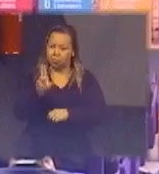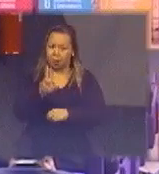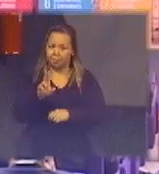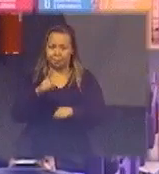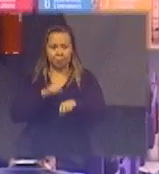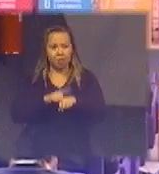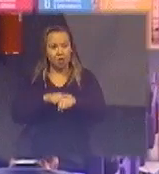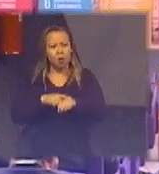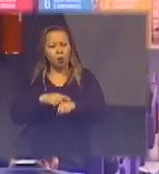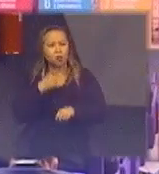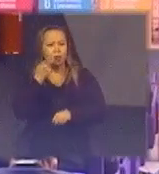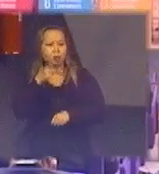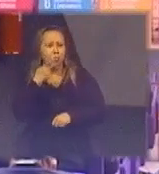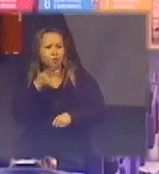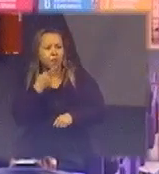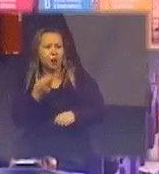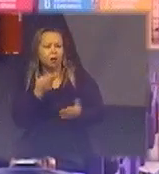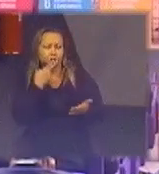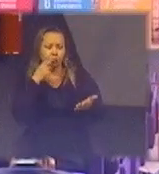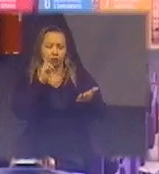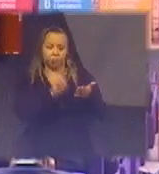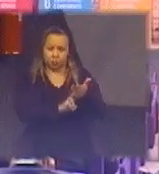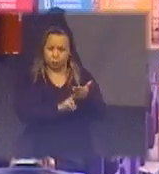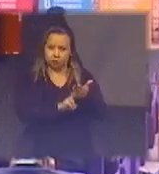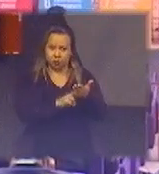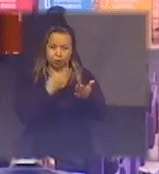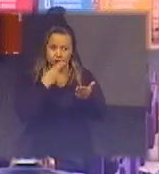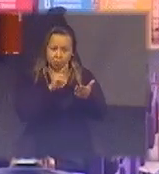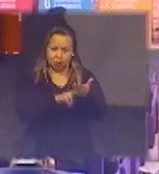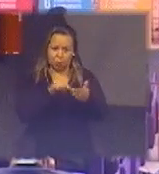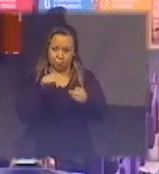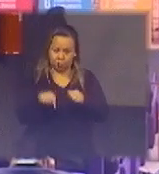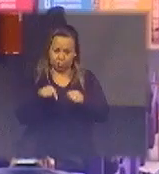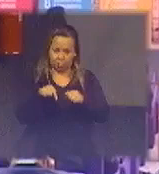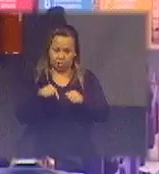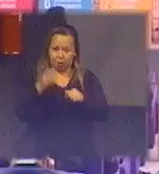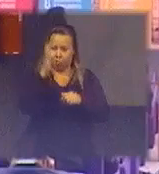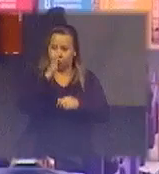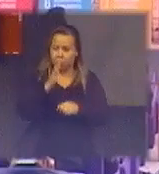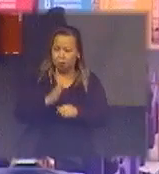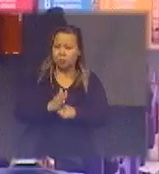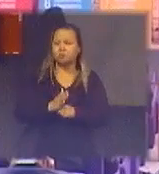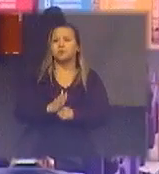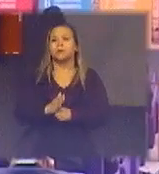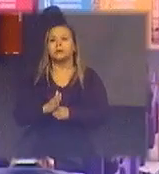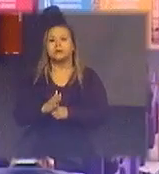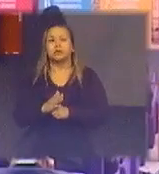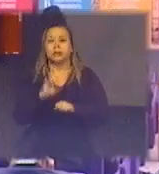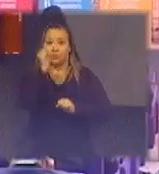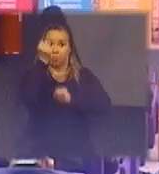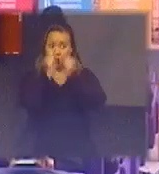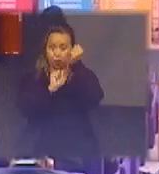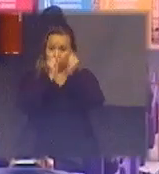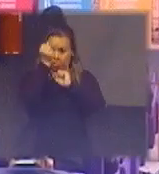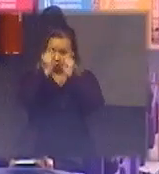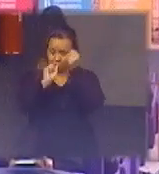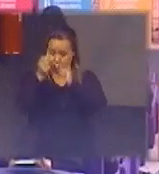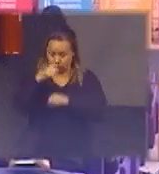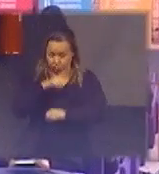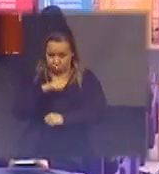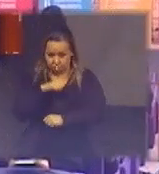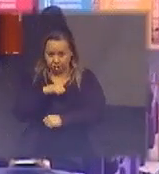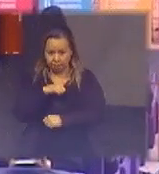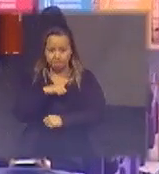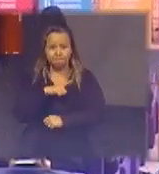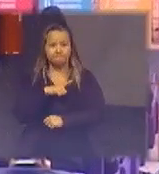de rotulagem de selo dentro do Brasil a indústria ela treme um pouco isso daí